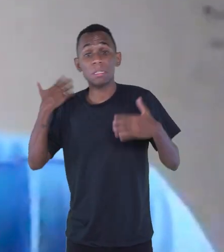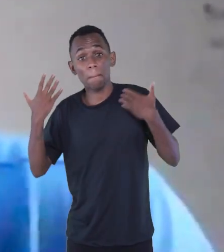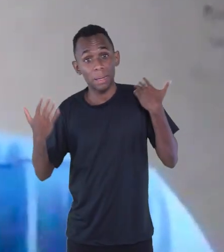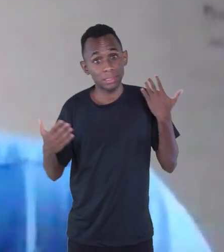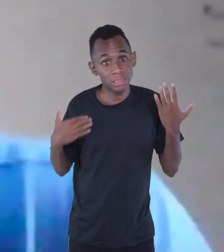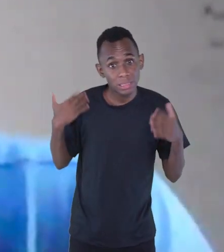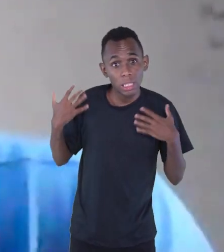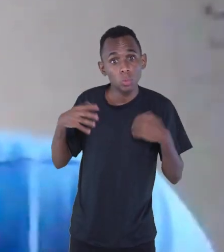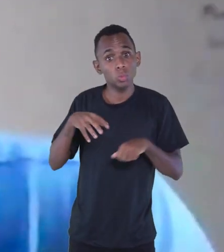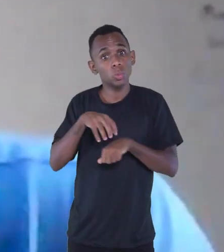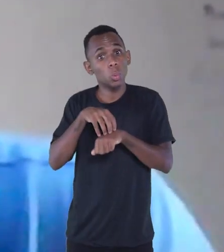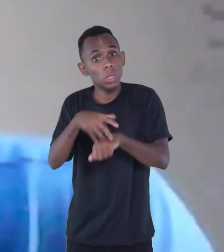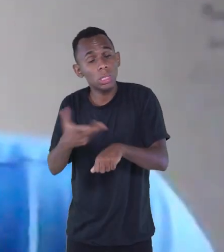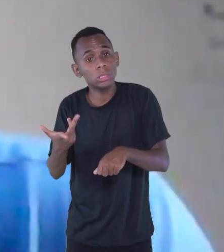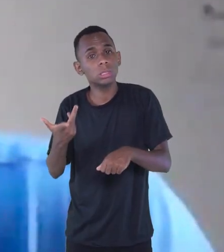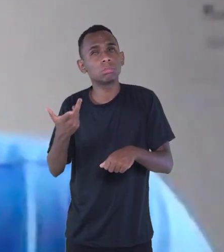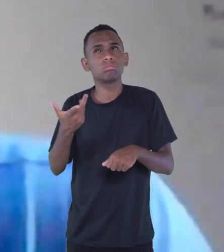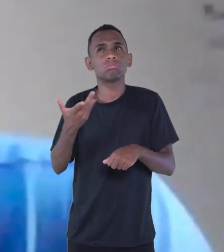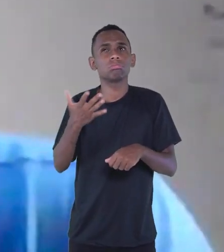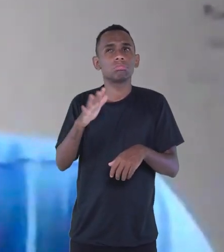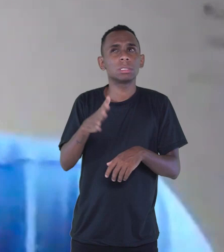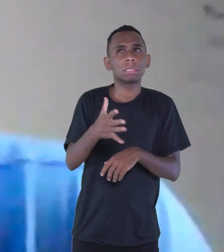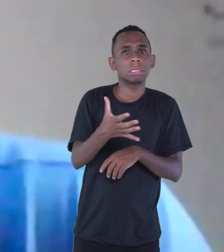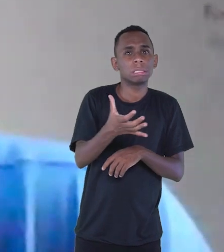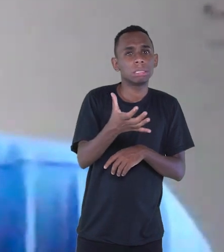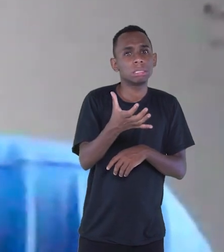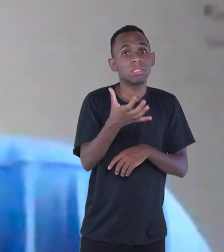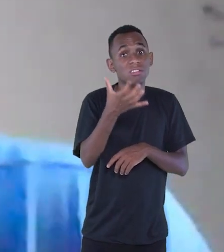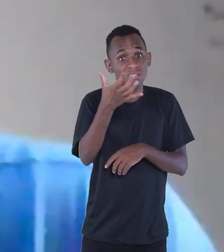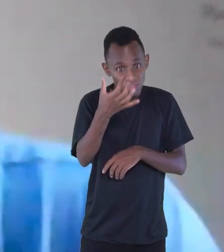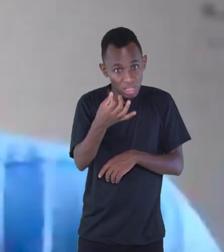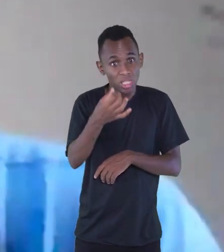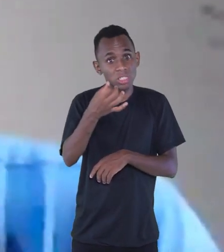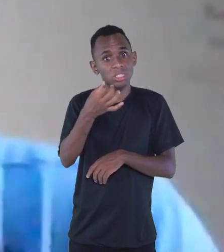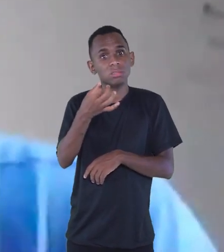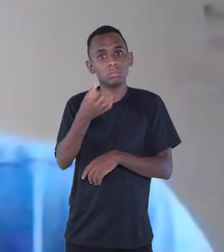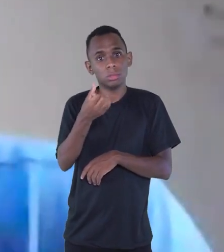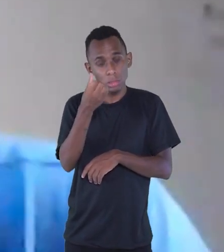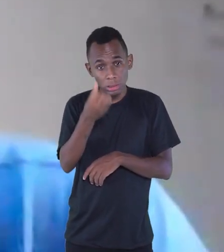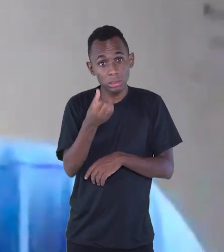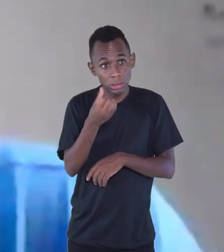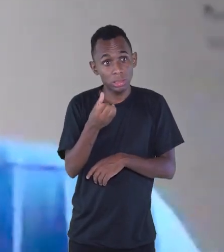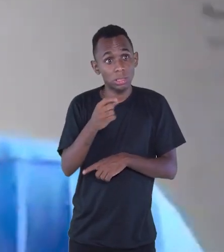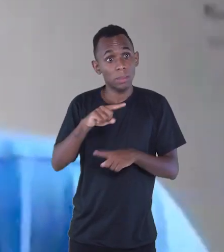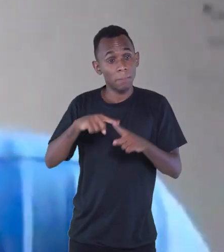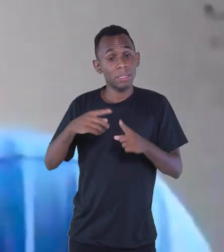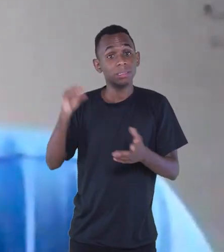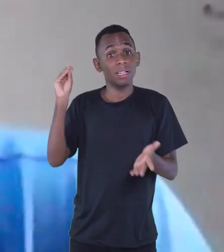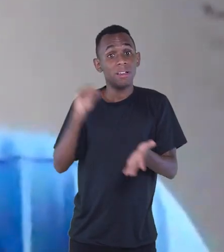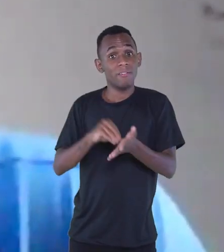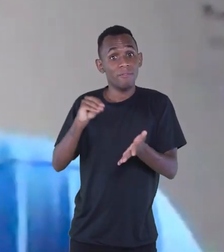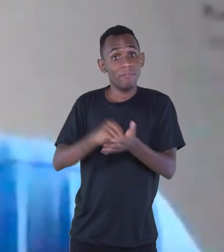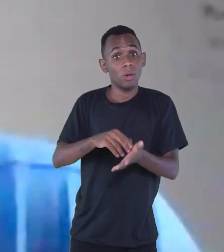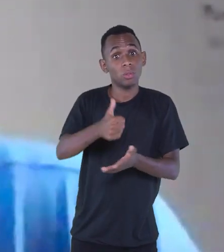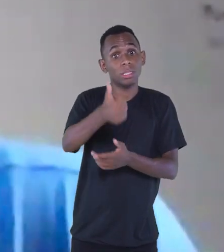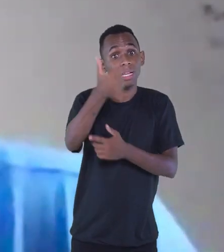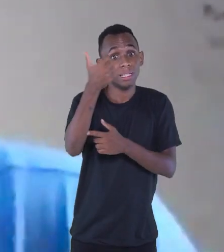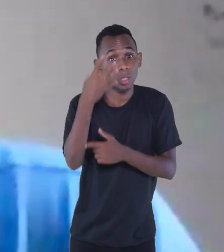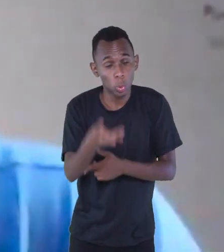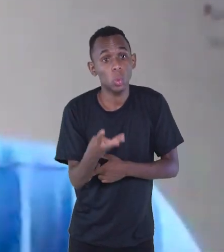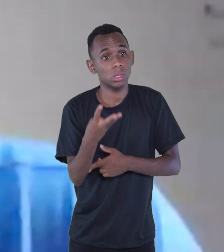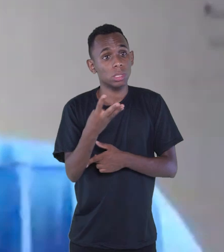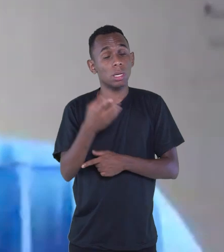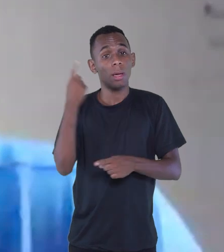realizei me parece que seis edições dele, mas eu tenho, eu estou devendo para o município 14 edições. Por quê?